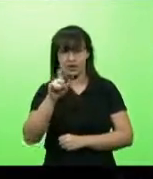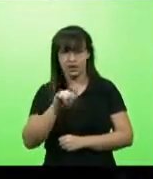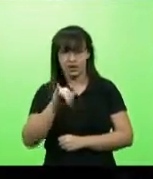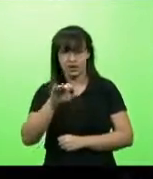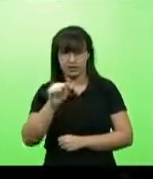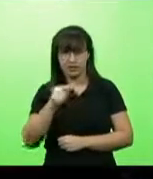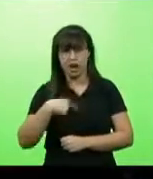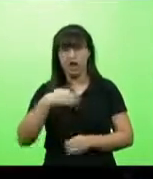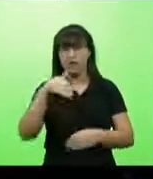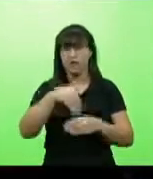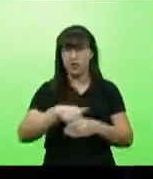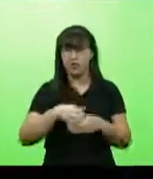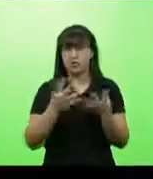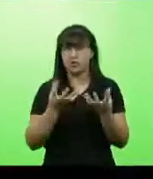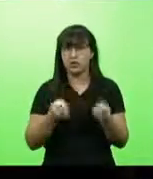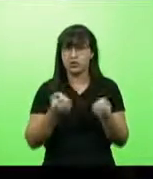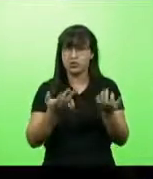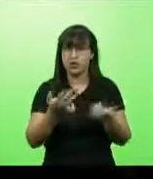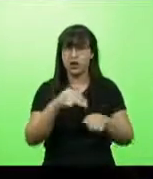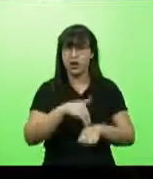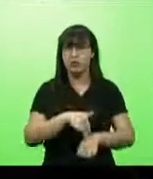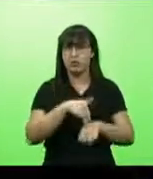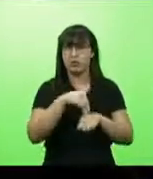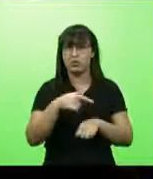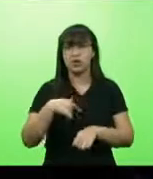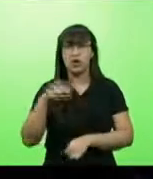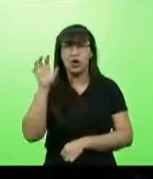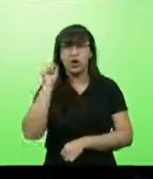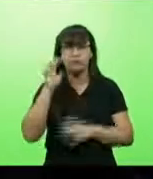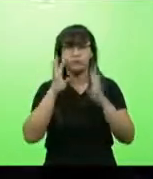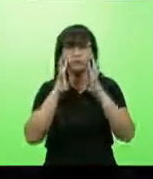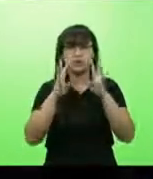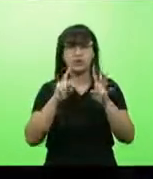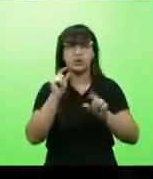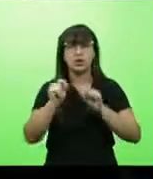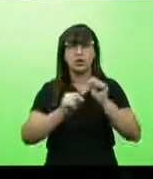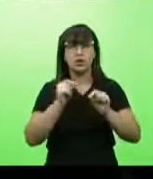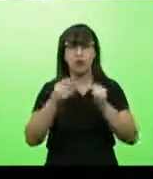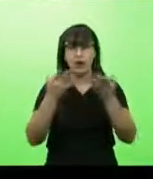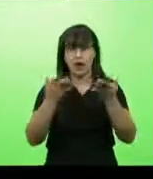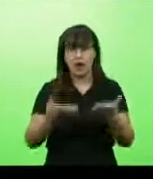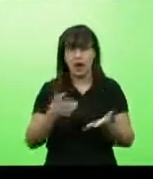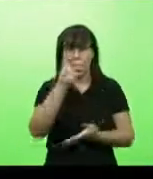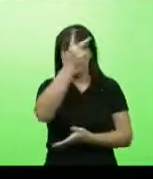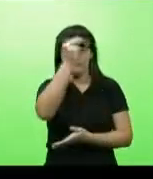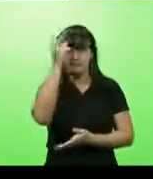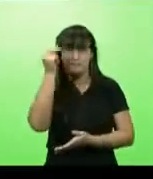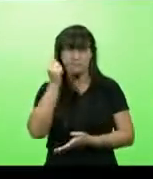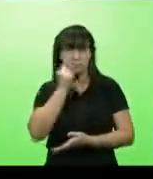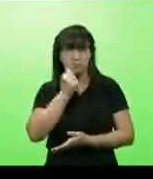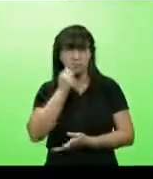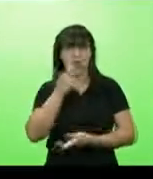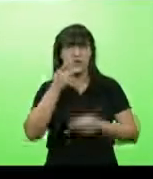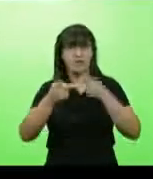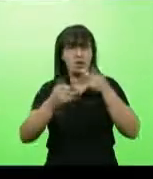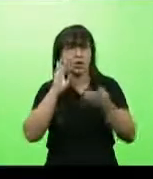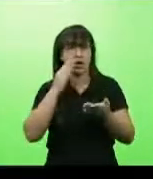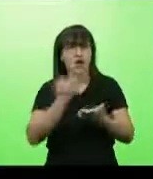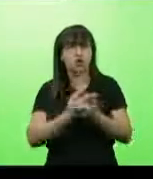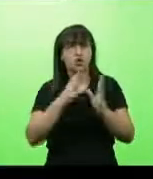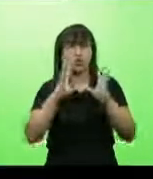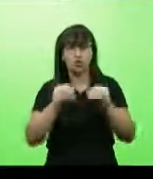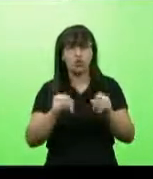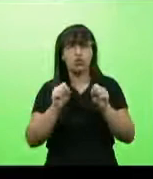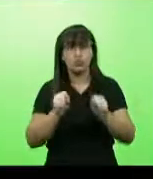a favor da moção. Eu escutei o pronunciamento da prefeita. Eu acredito que tudo que vem